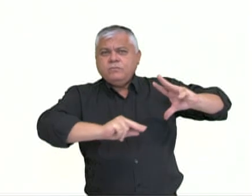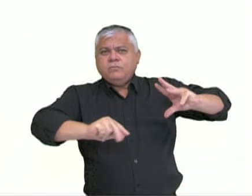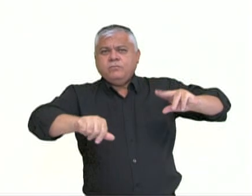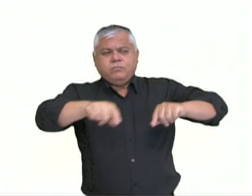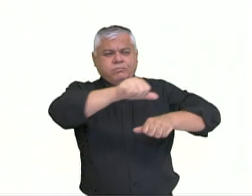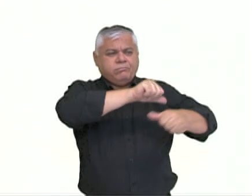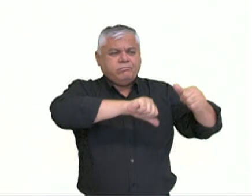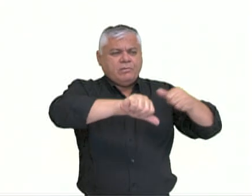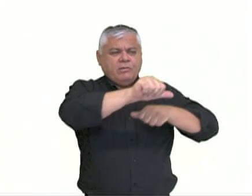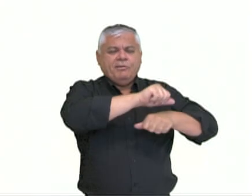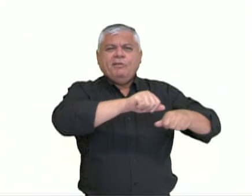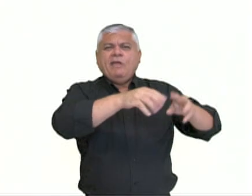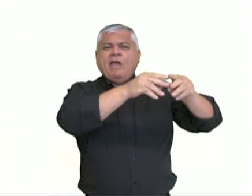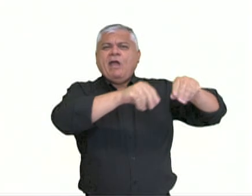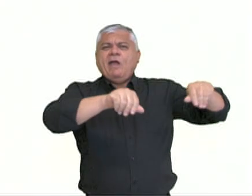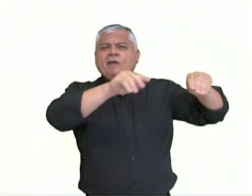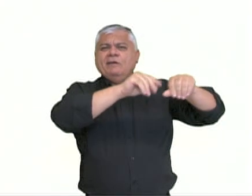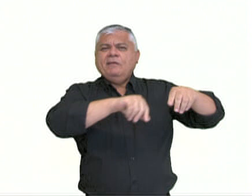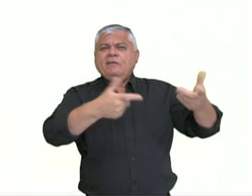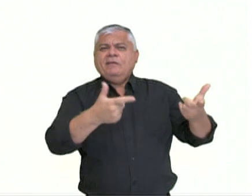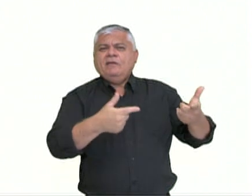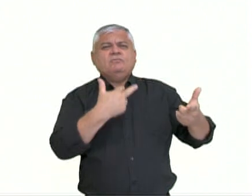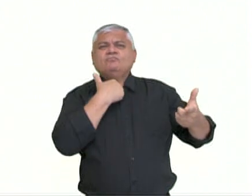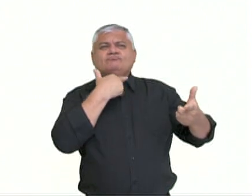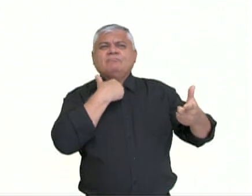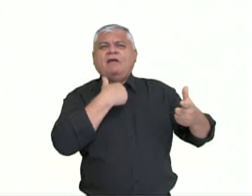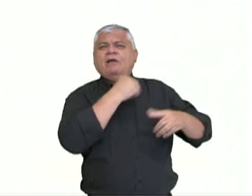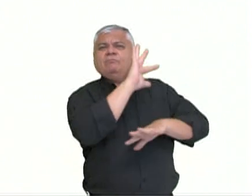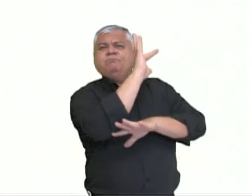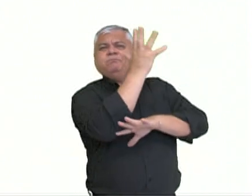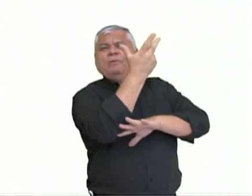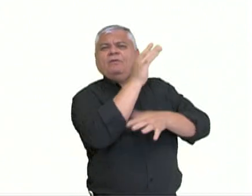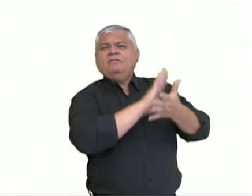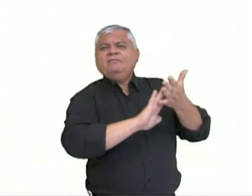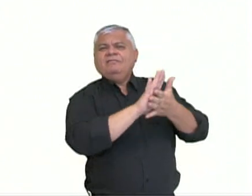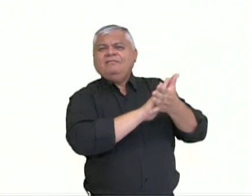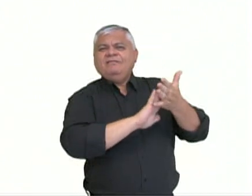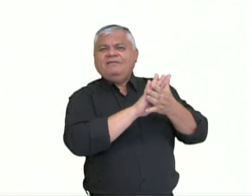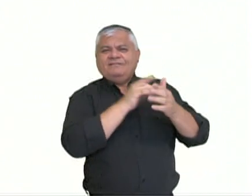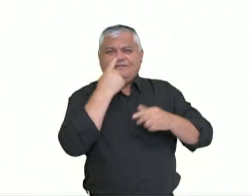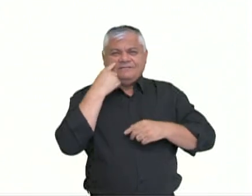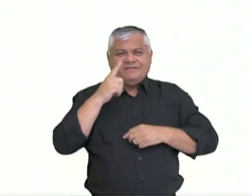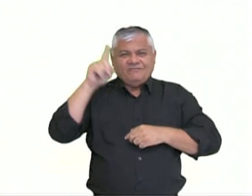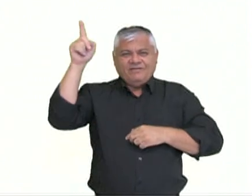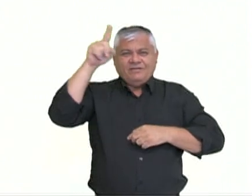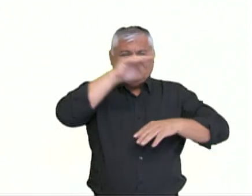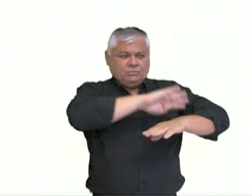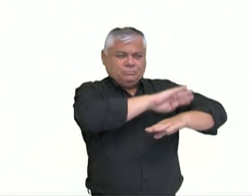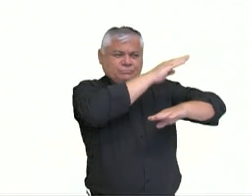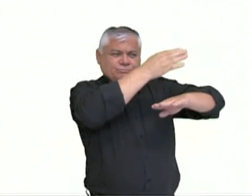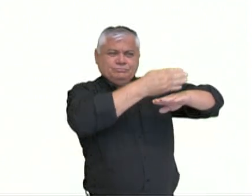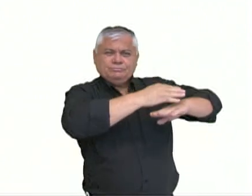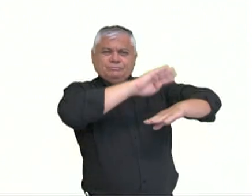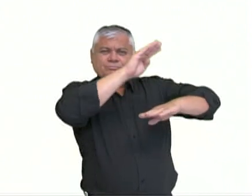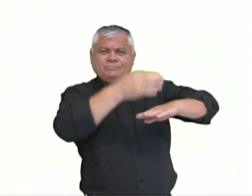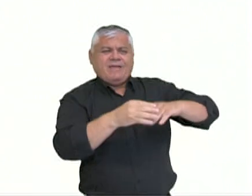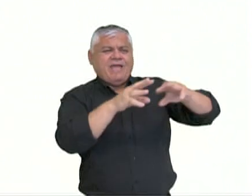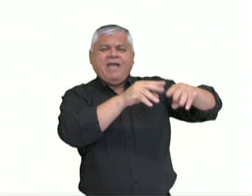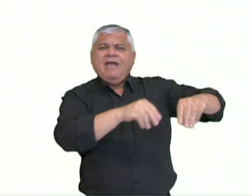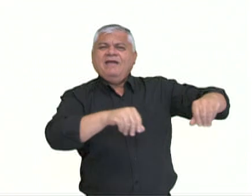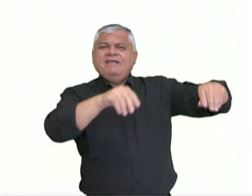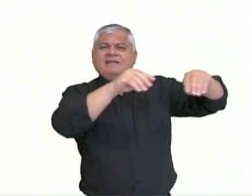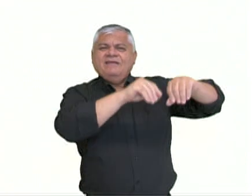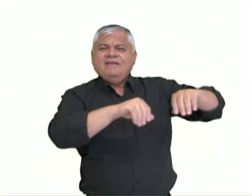solo bastante arenoso, a exemplo do que pode ser observado nesta imagem, que mostra pra você bancos de areia que se formaram em função